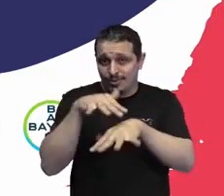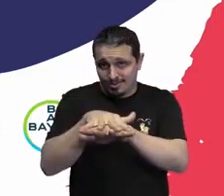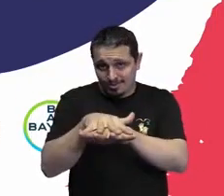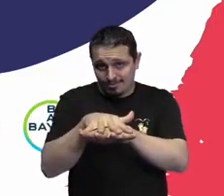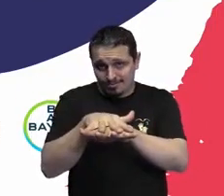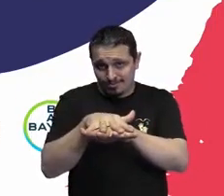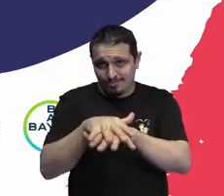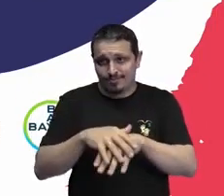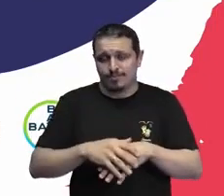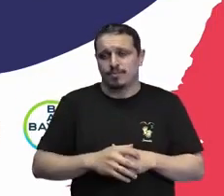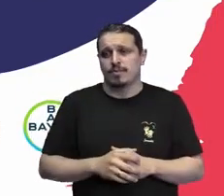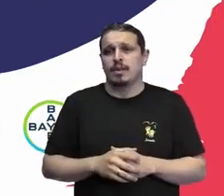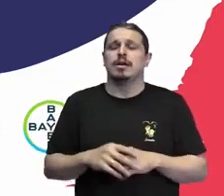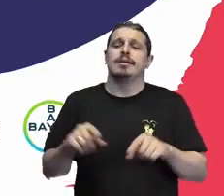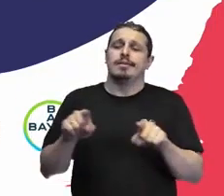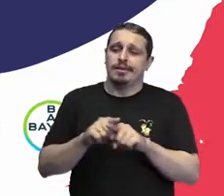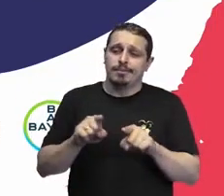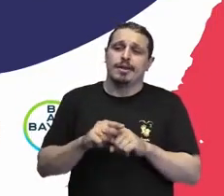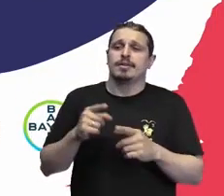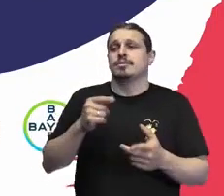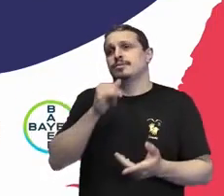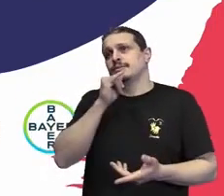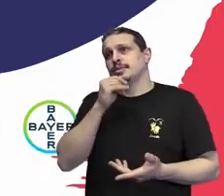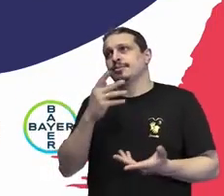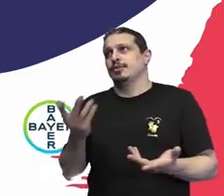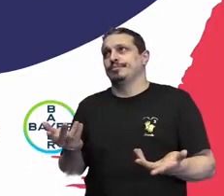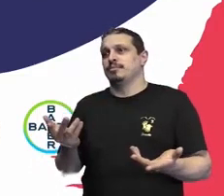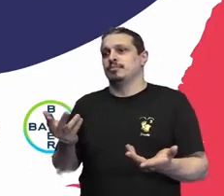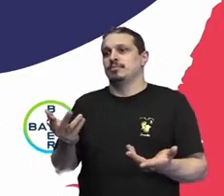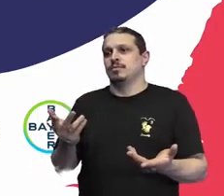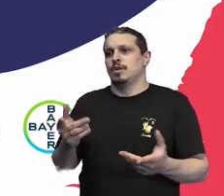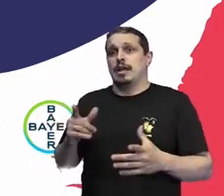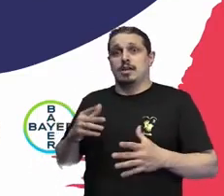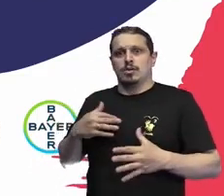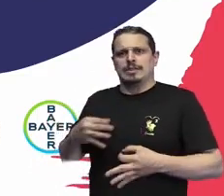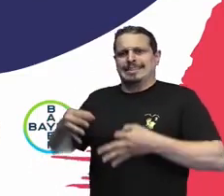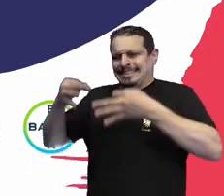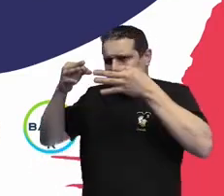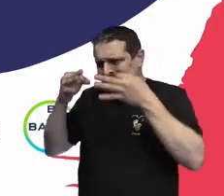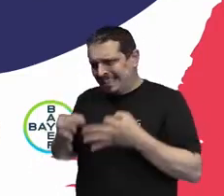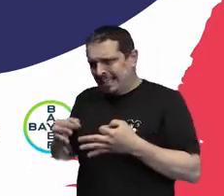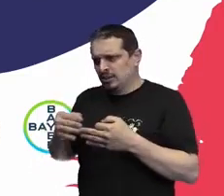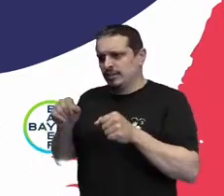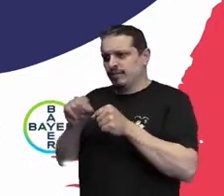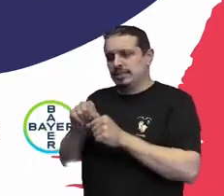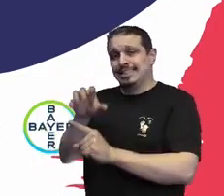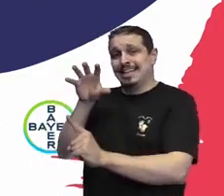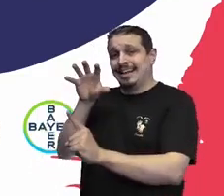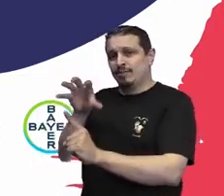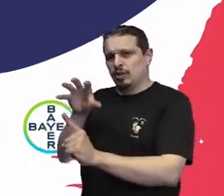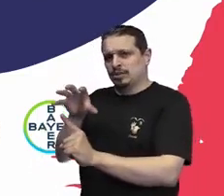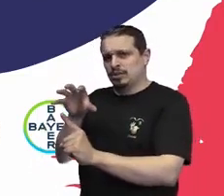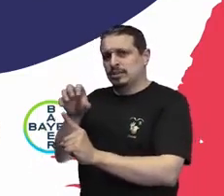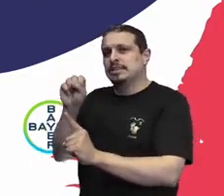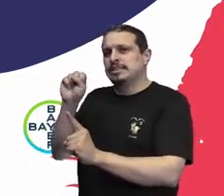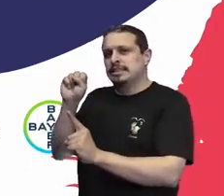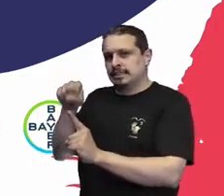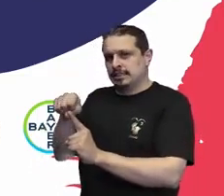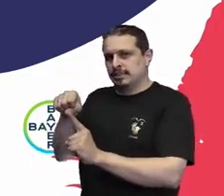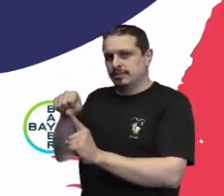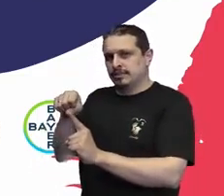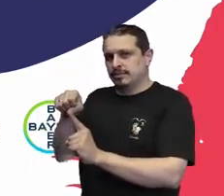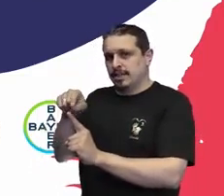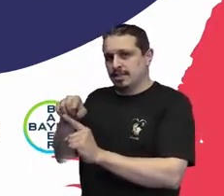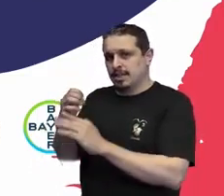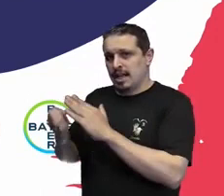afirmativas. Ou seja, eu preciso intencionalmente querer que a minha empresa tenha